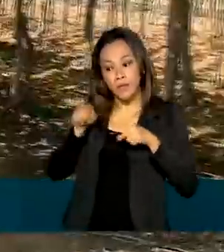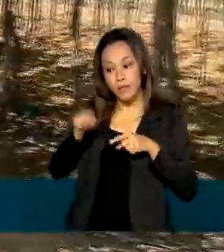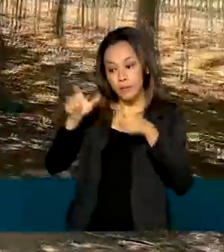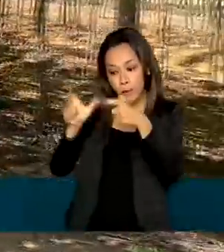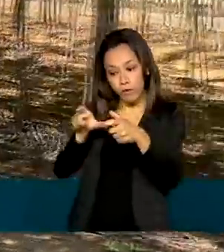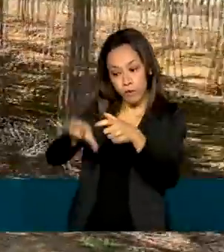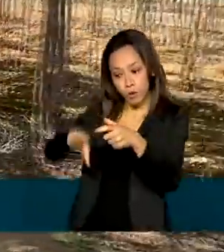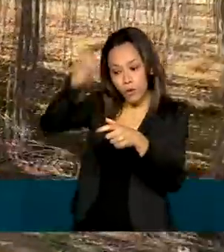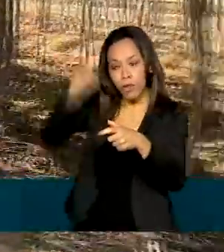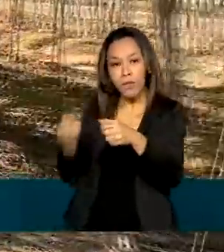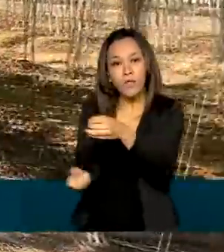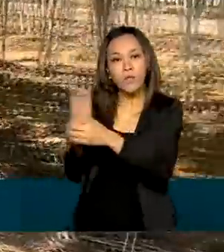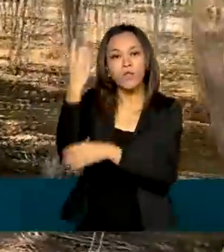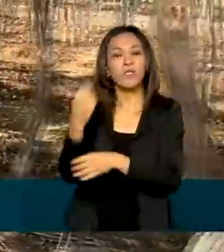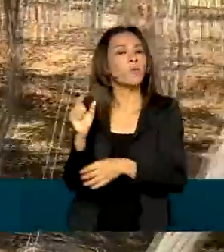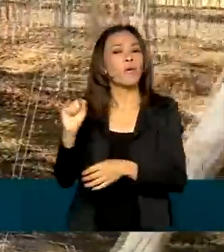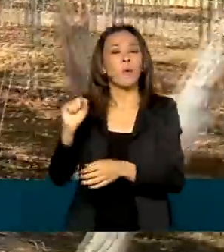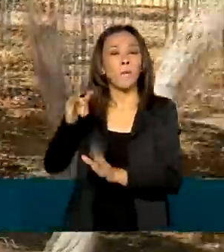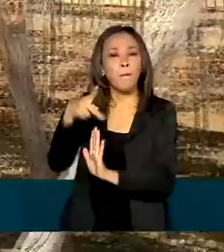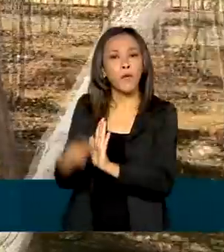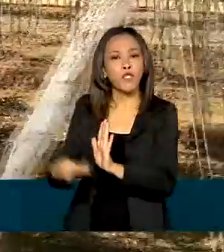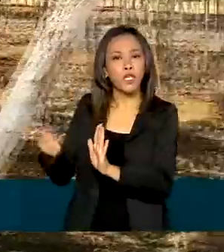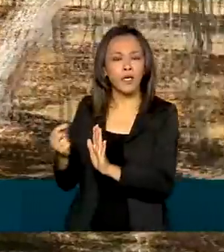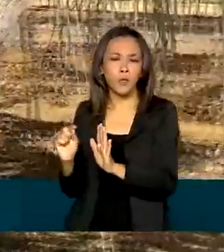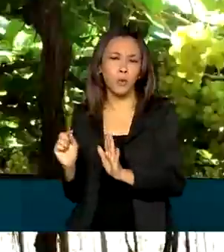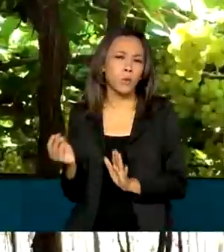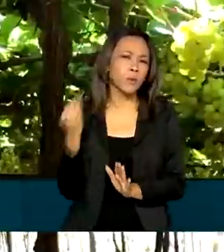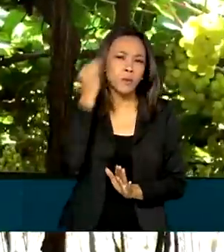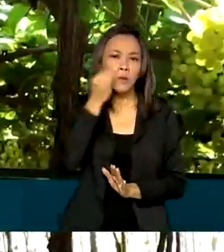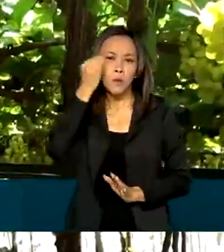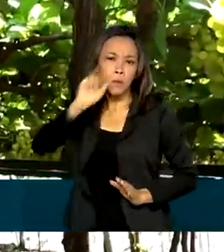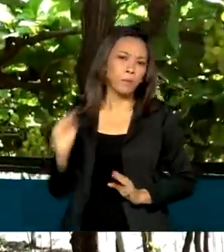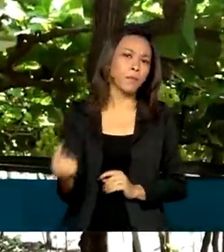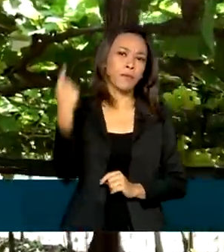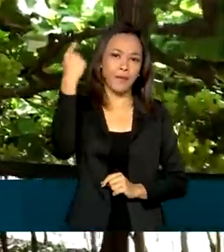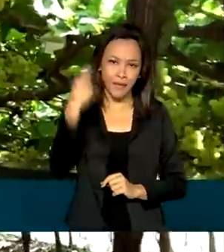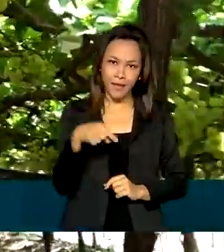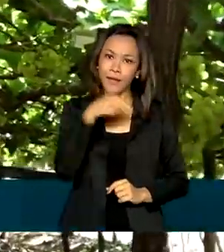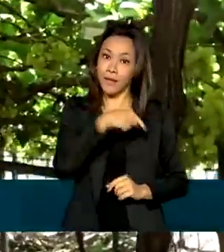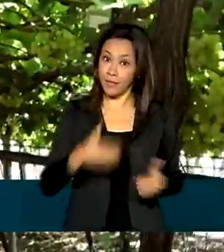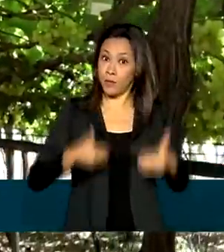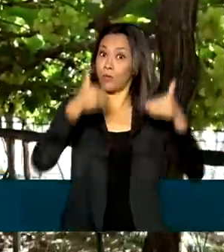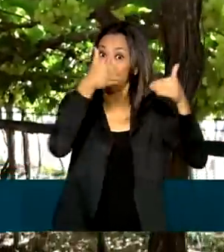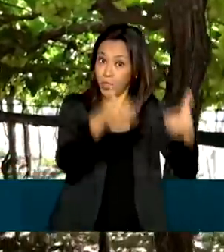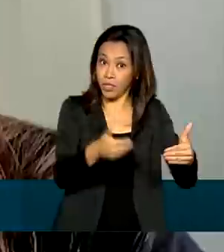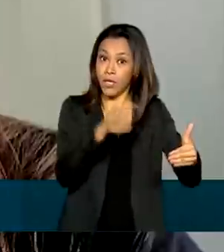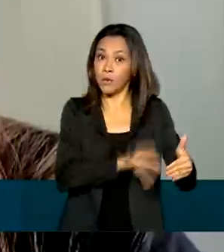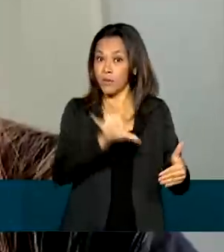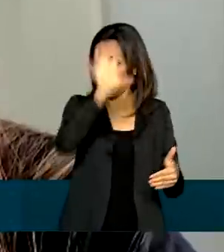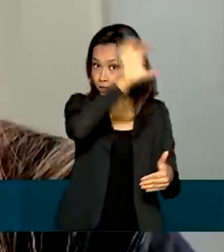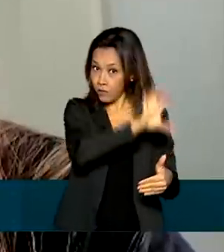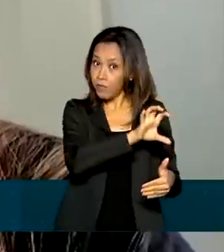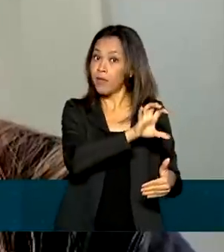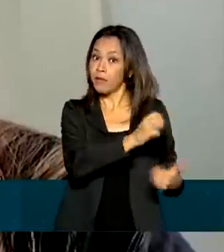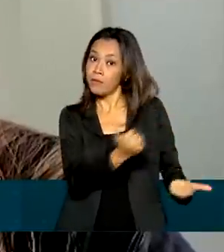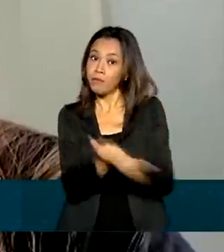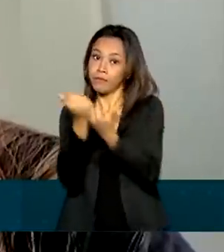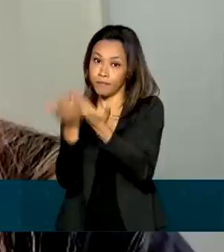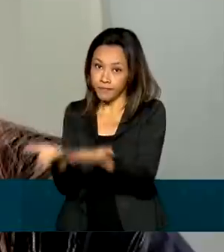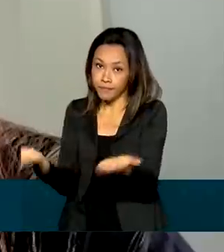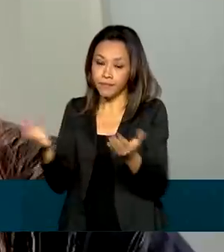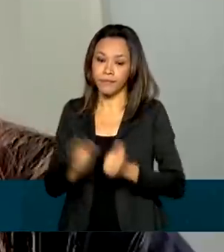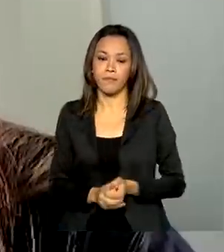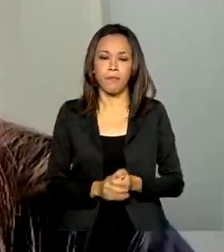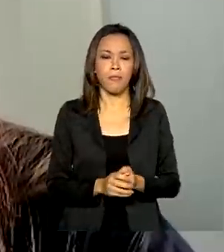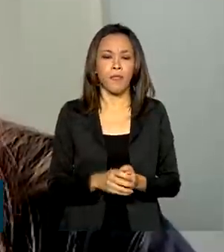a implantação do projeto piloto Agritec Nordeste do Ministério do Desenvolvimento Regional. Inicialmente, 150